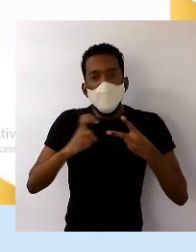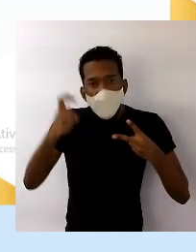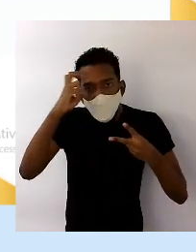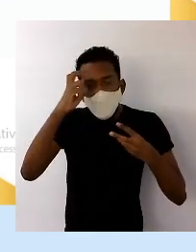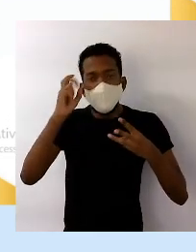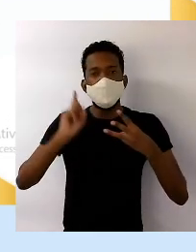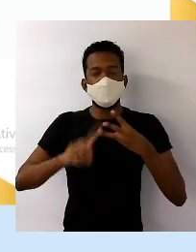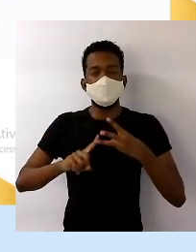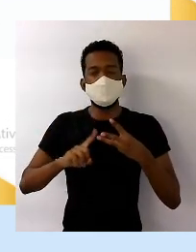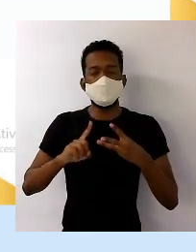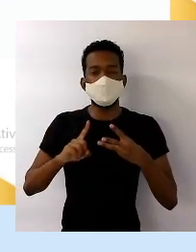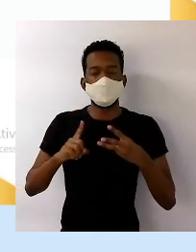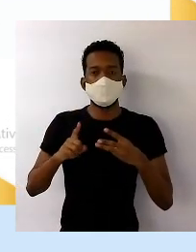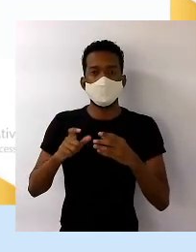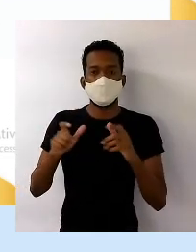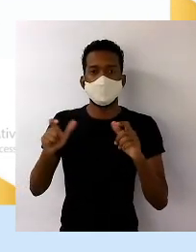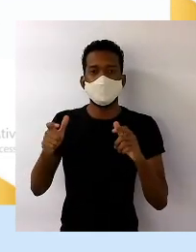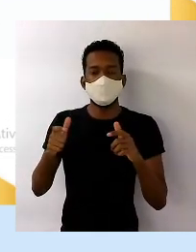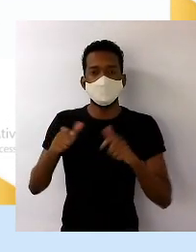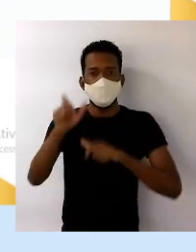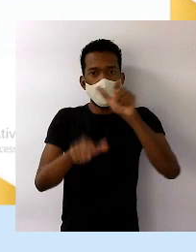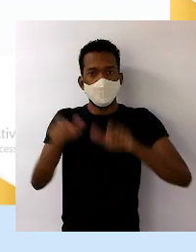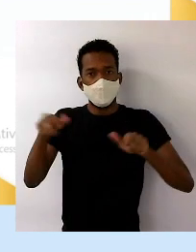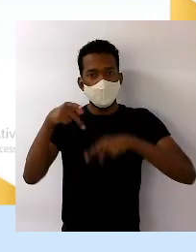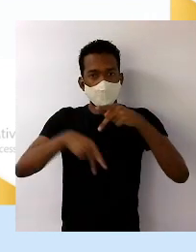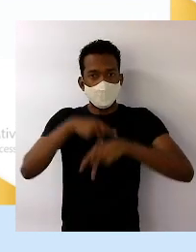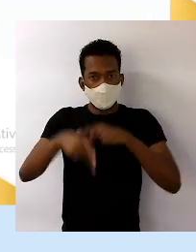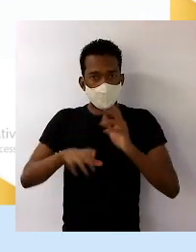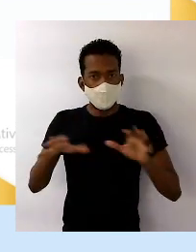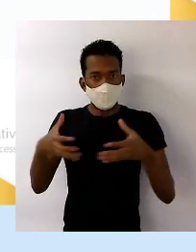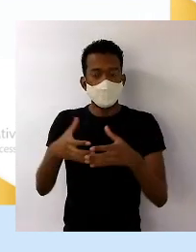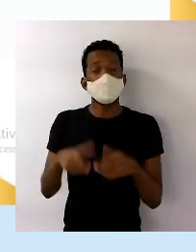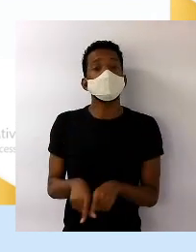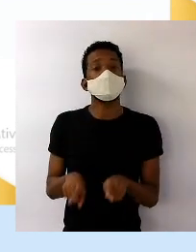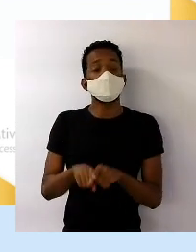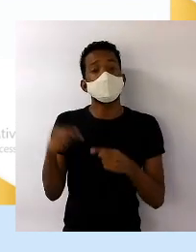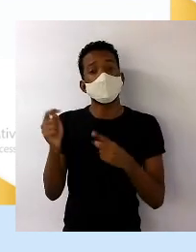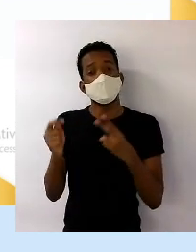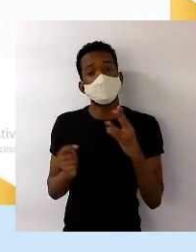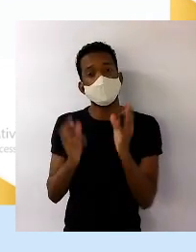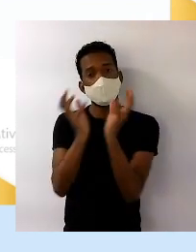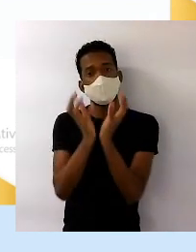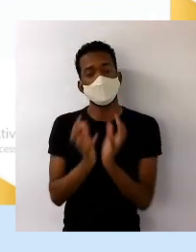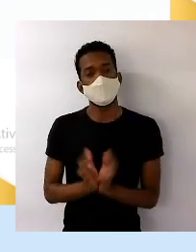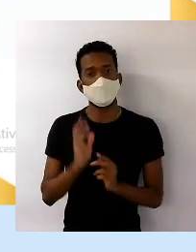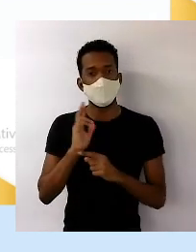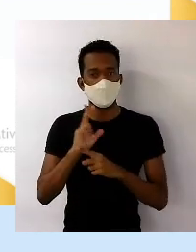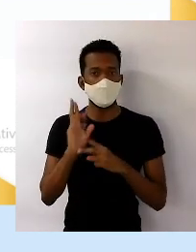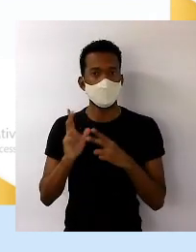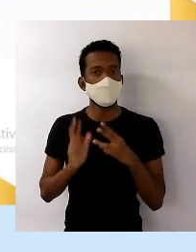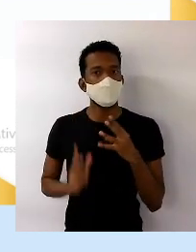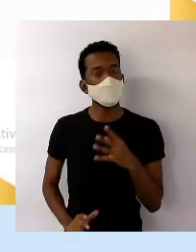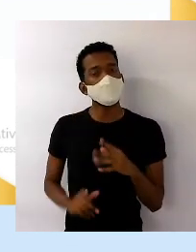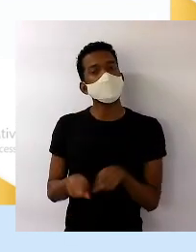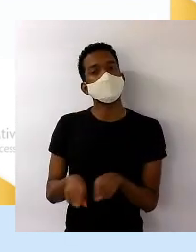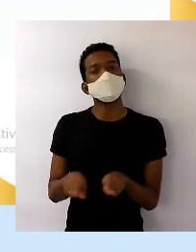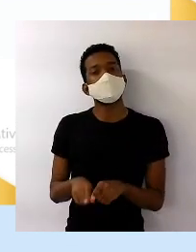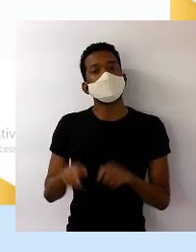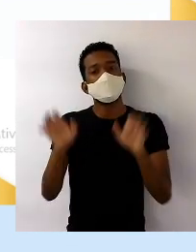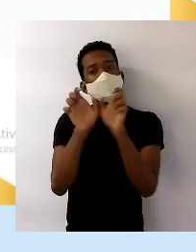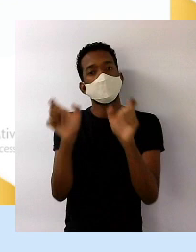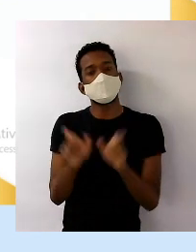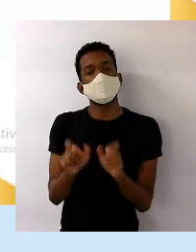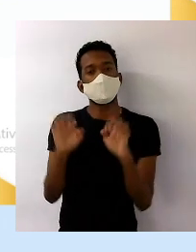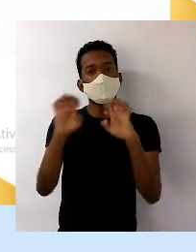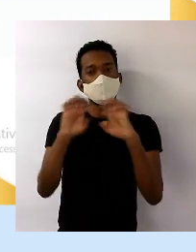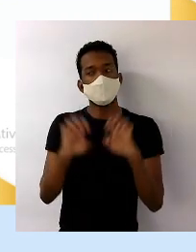demográficas, que tudo tem a ver com faixas etárias diferentes. Ó, a estrutura dela. A estrutura